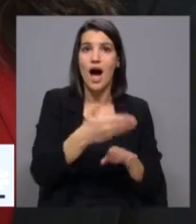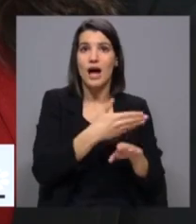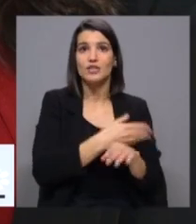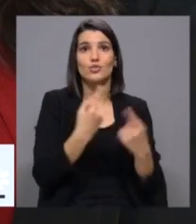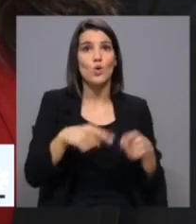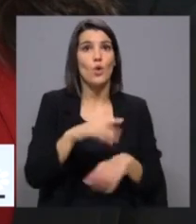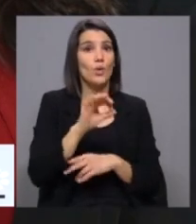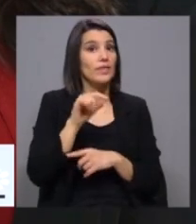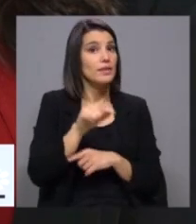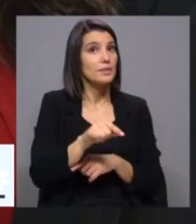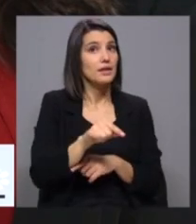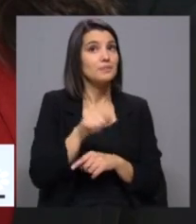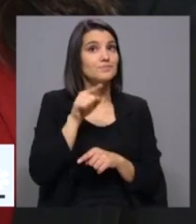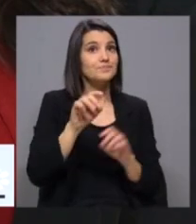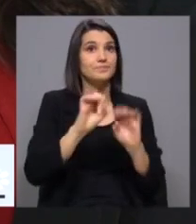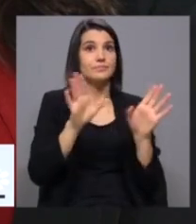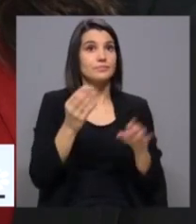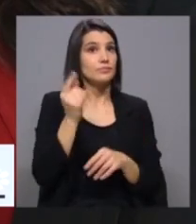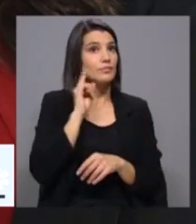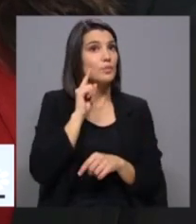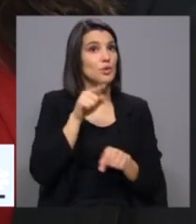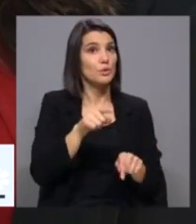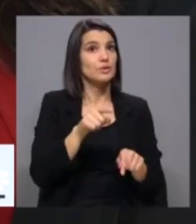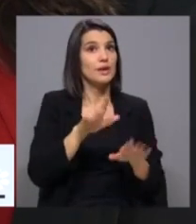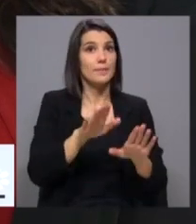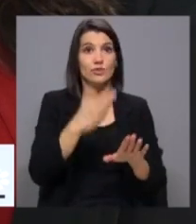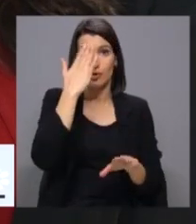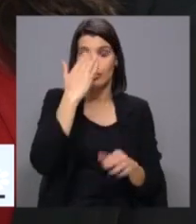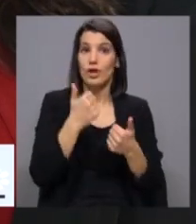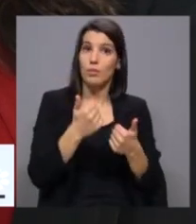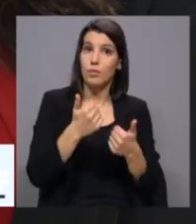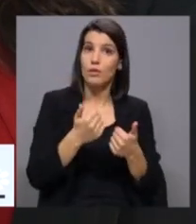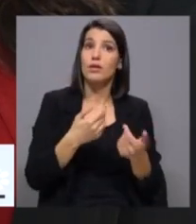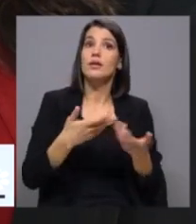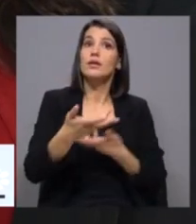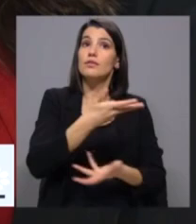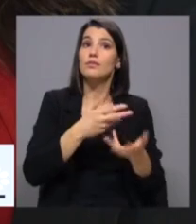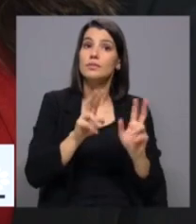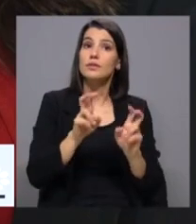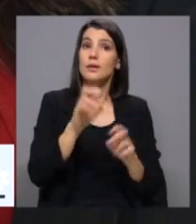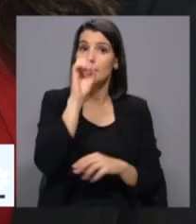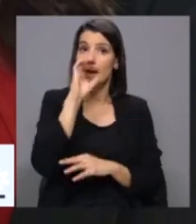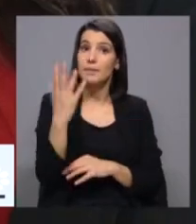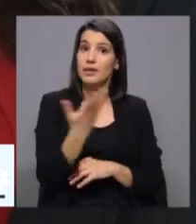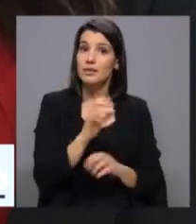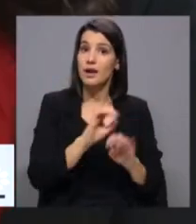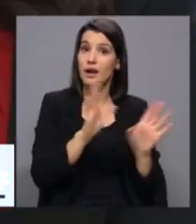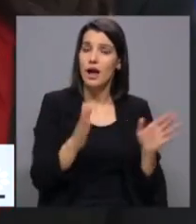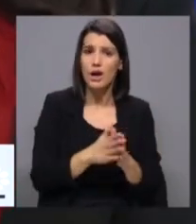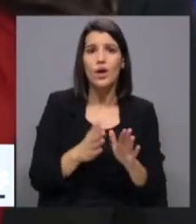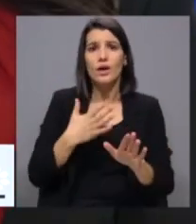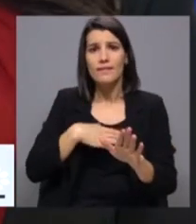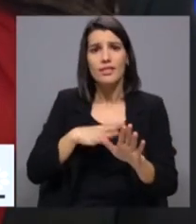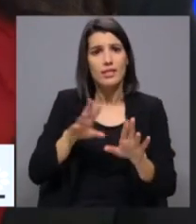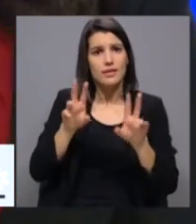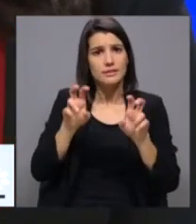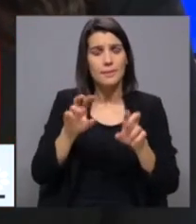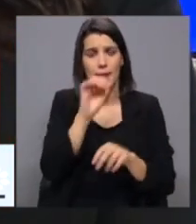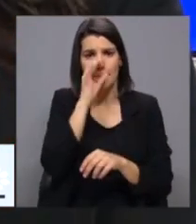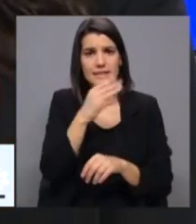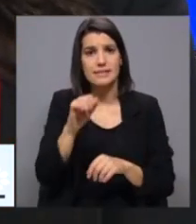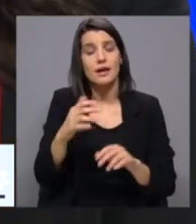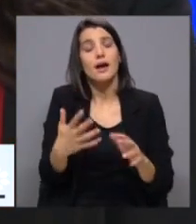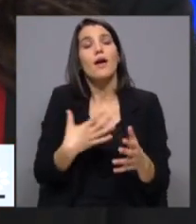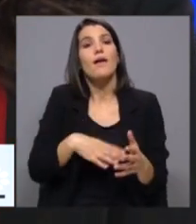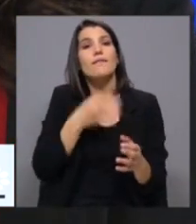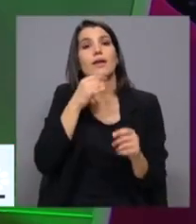mil. Esse tipo de clareza é muito importante. Mas eu acho que é bom nós falarmos sobre a questão ambiental, claramente. Já vamos à questão ambiental. Queria só resolver a questão, já